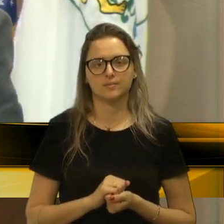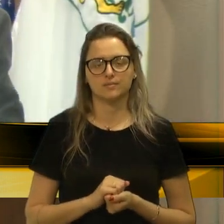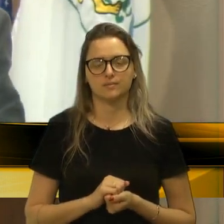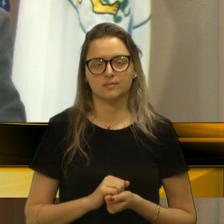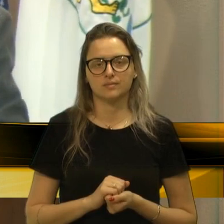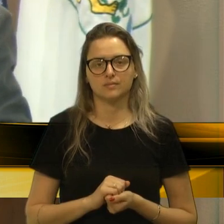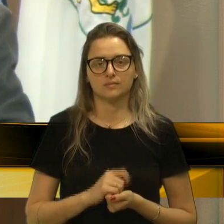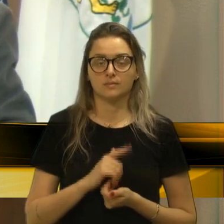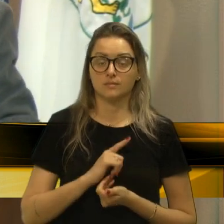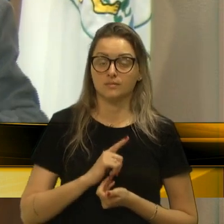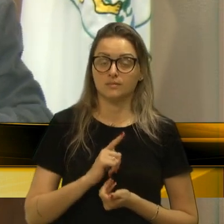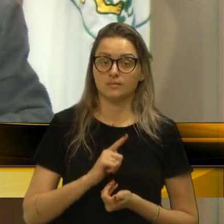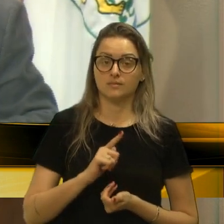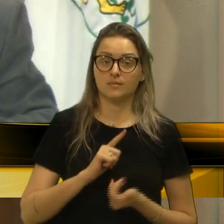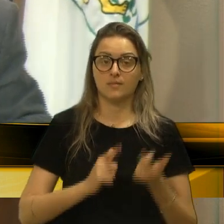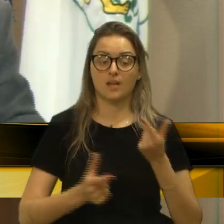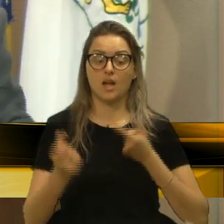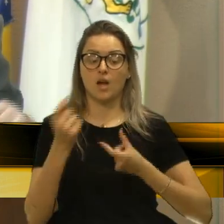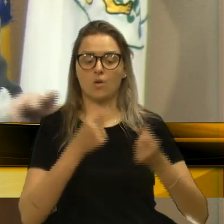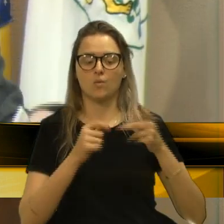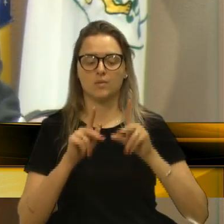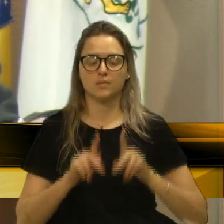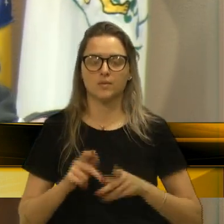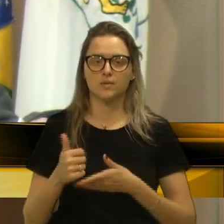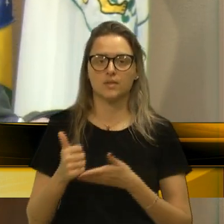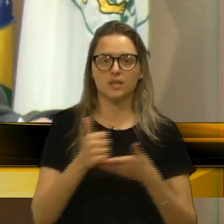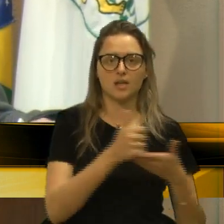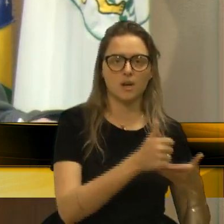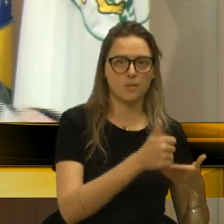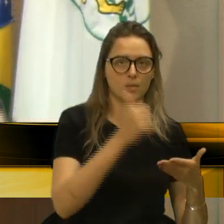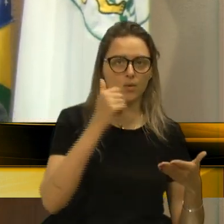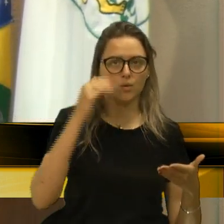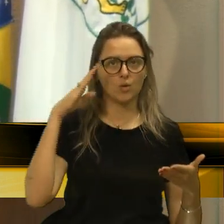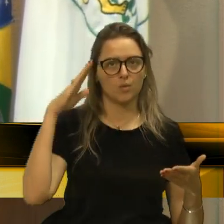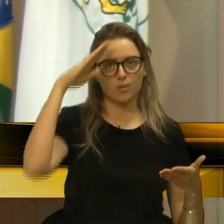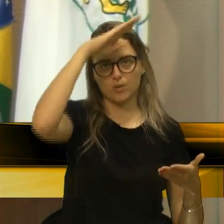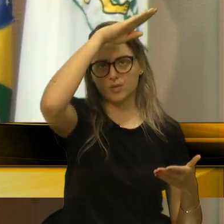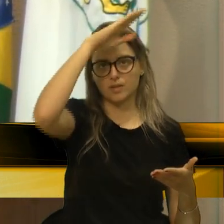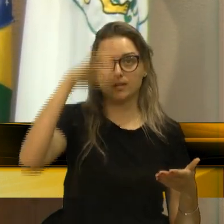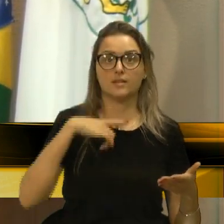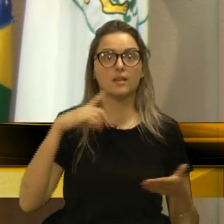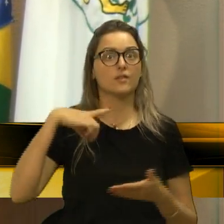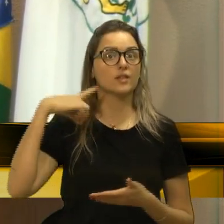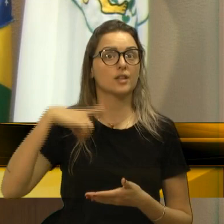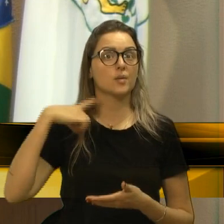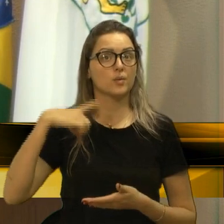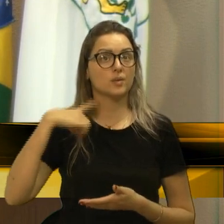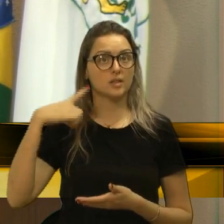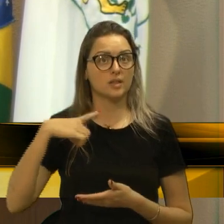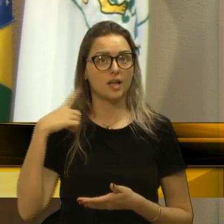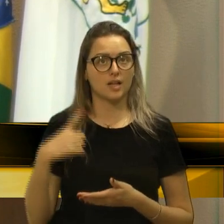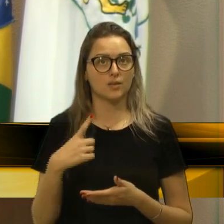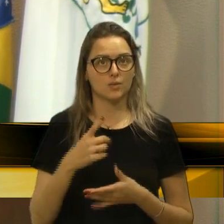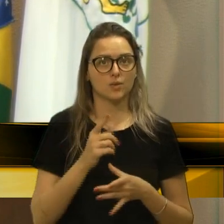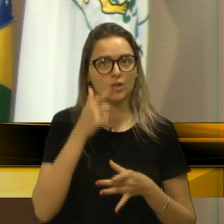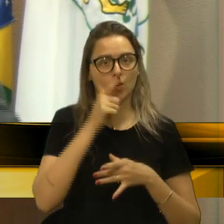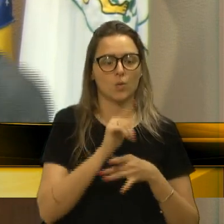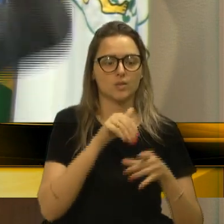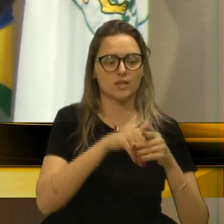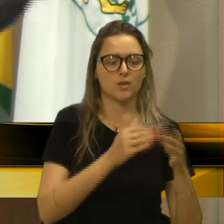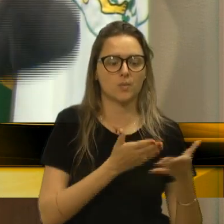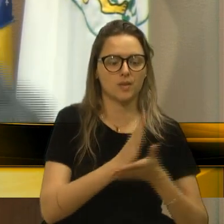Tem algumas pessoas que apoiaram o Bolsonaro. Teve deputado que se elegeu nas costas do Bolsonaro